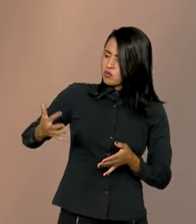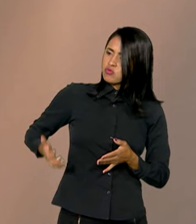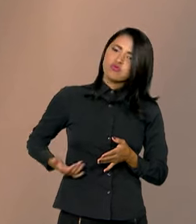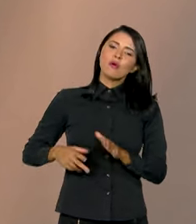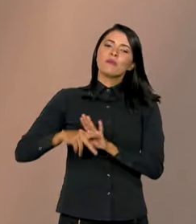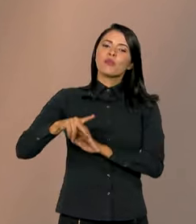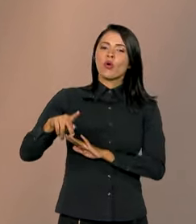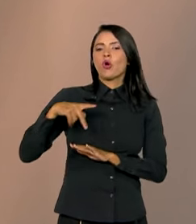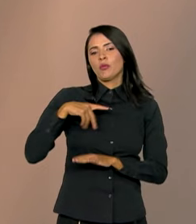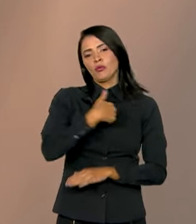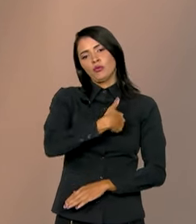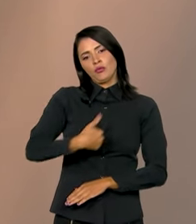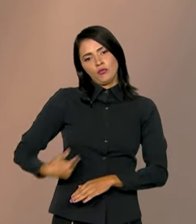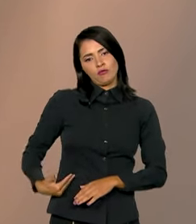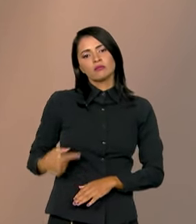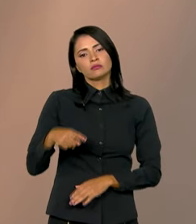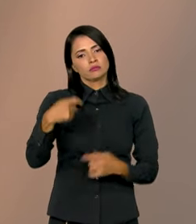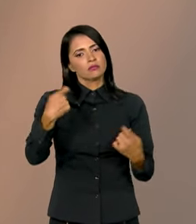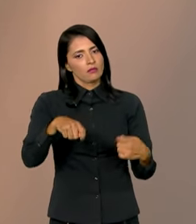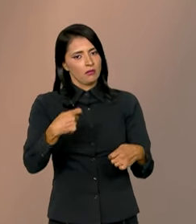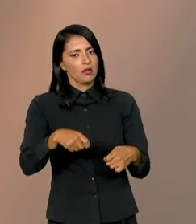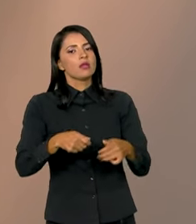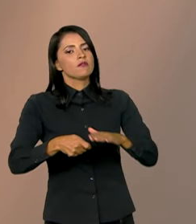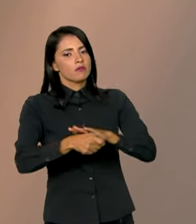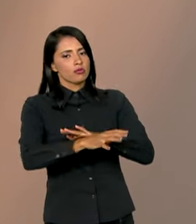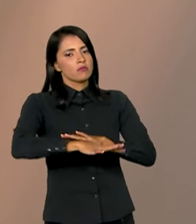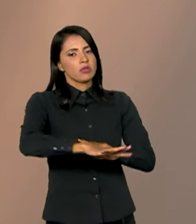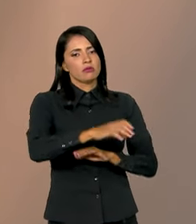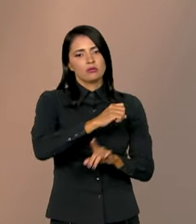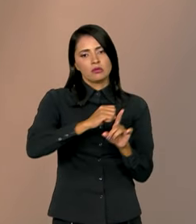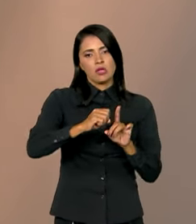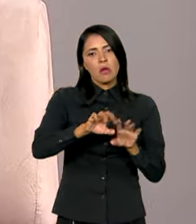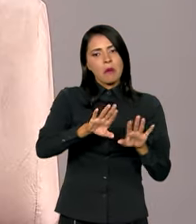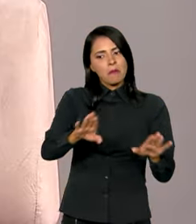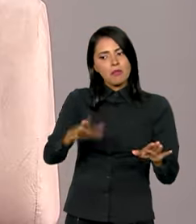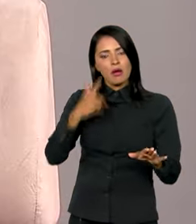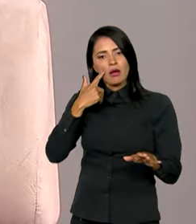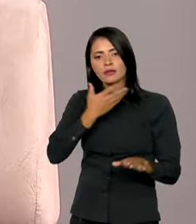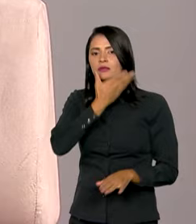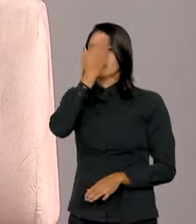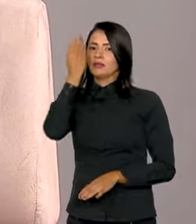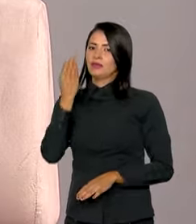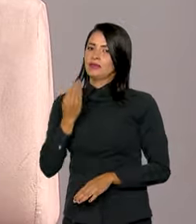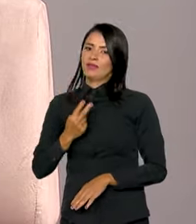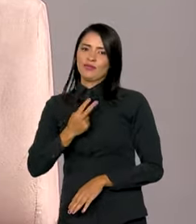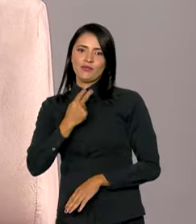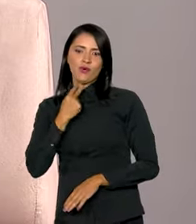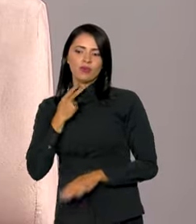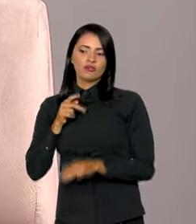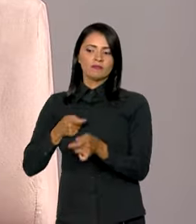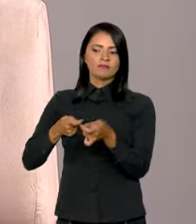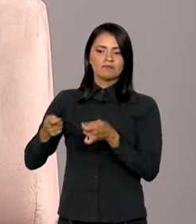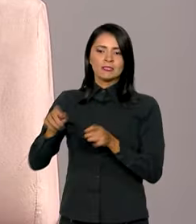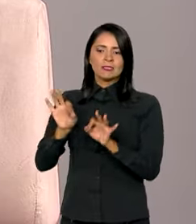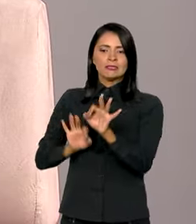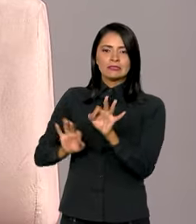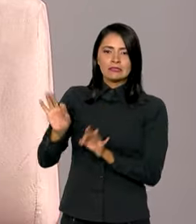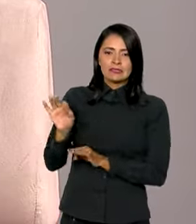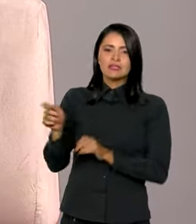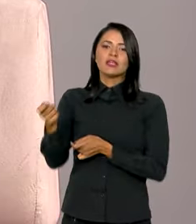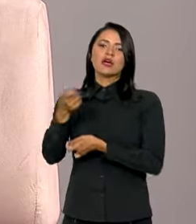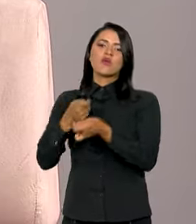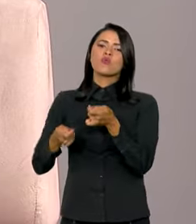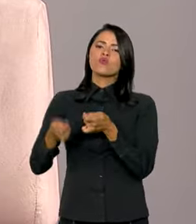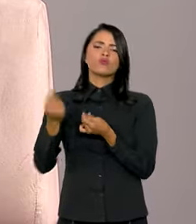públicos, né? O país precisa de investimentos sociais, mas não pode descuidar desse controle fiscal. Vou pedir para a senhora desenvolver um pouquinho mais